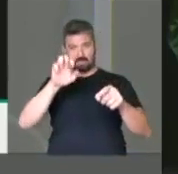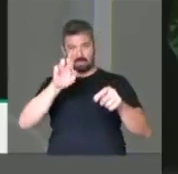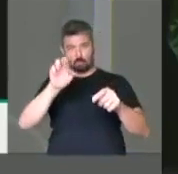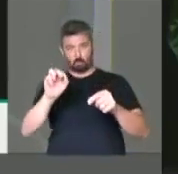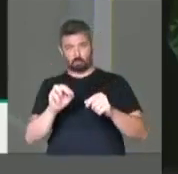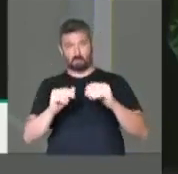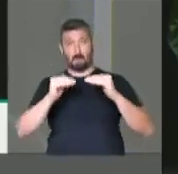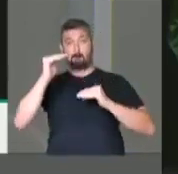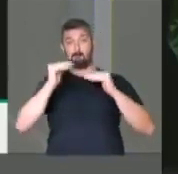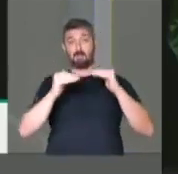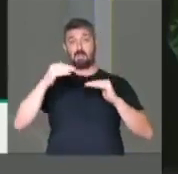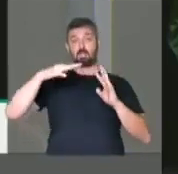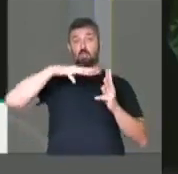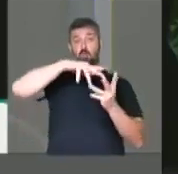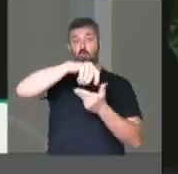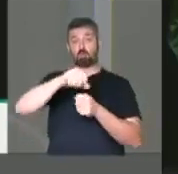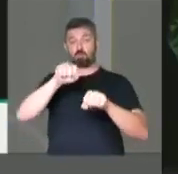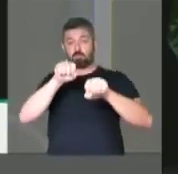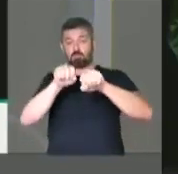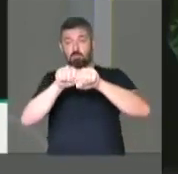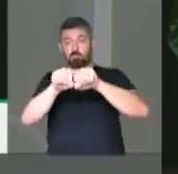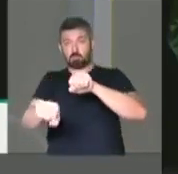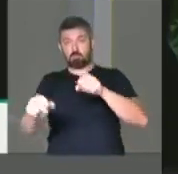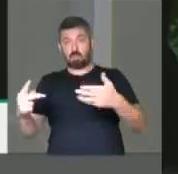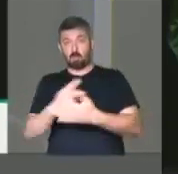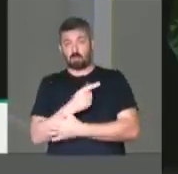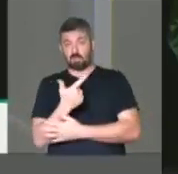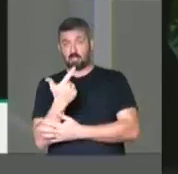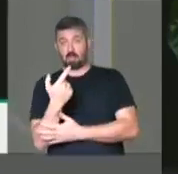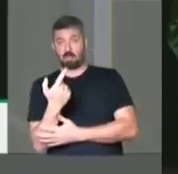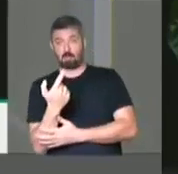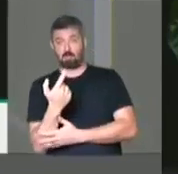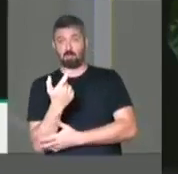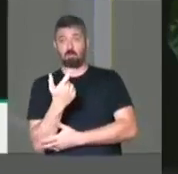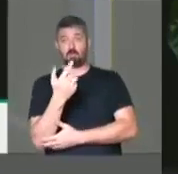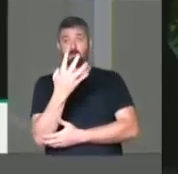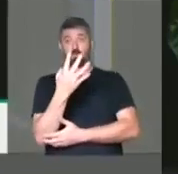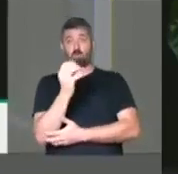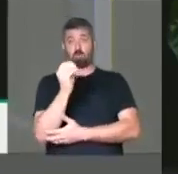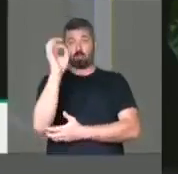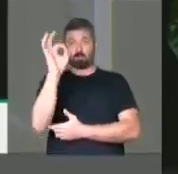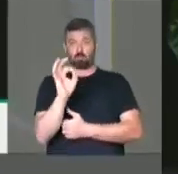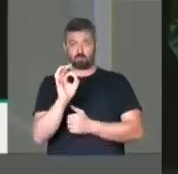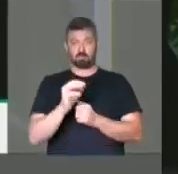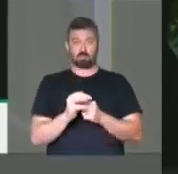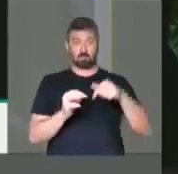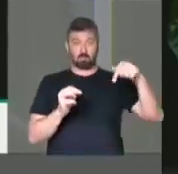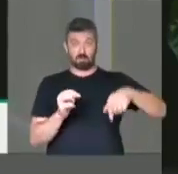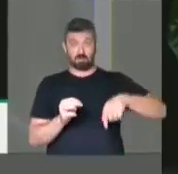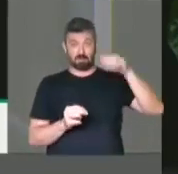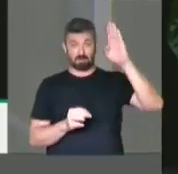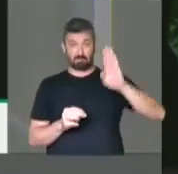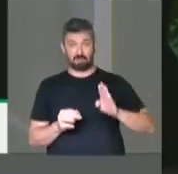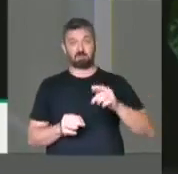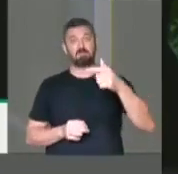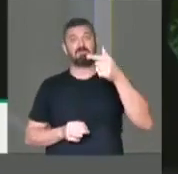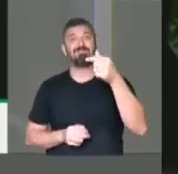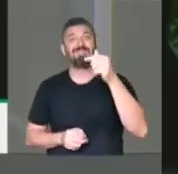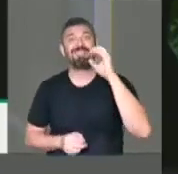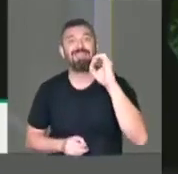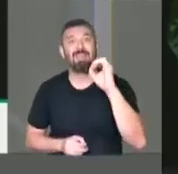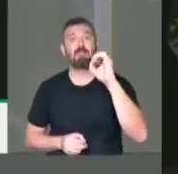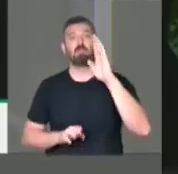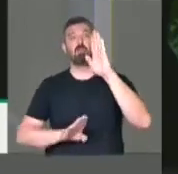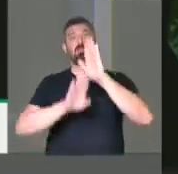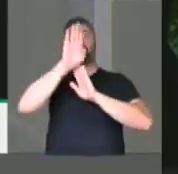A média no mundo de homicídios cometidos por armas de fogo é de 40%. No Brasil é de 70%.